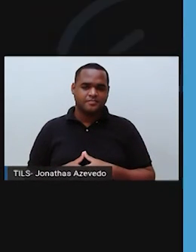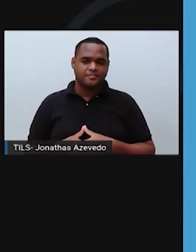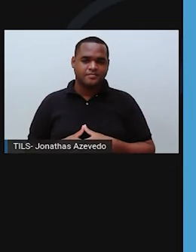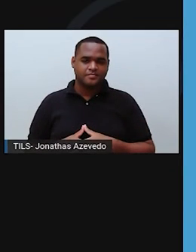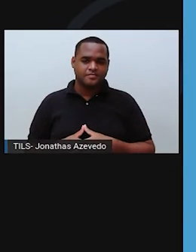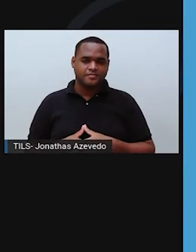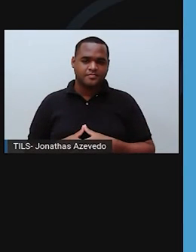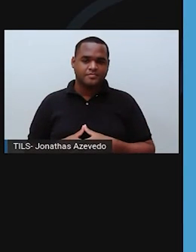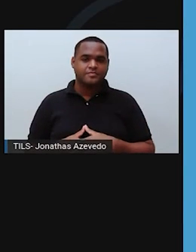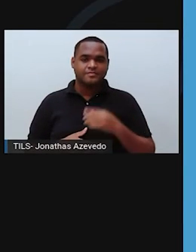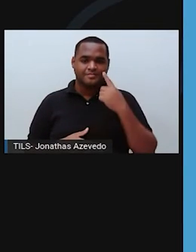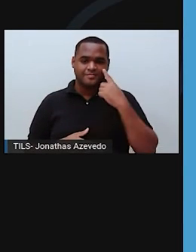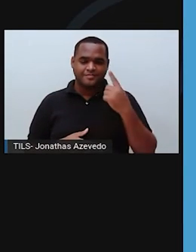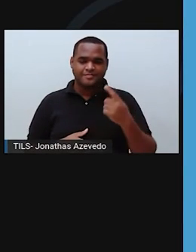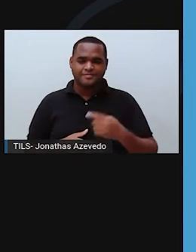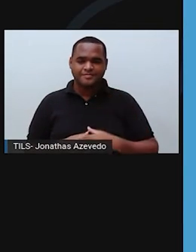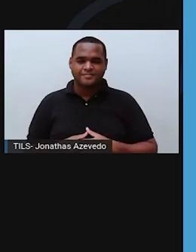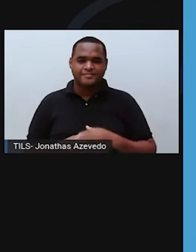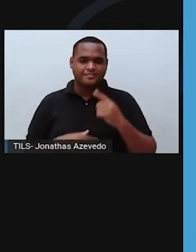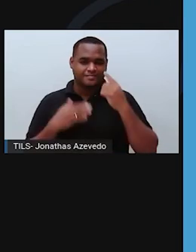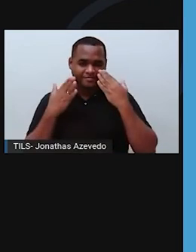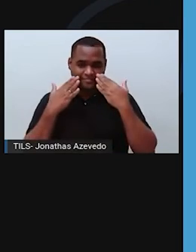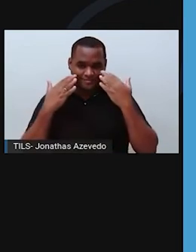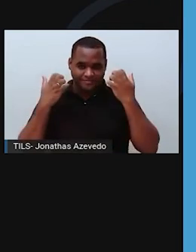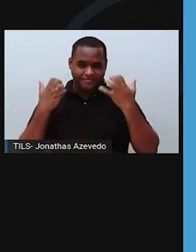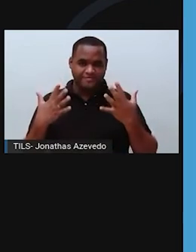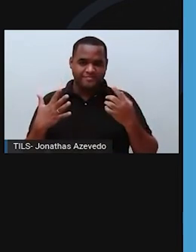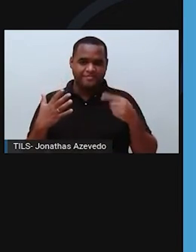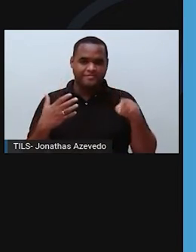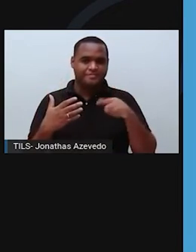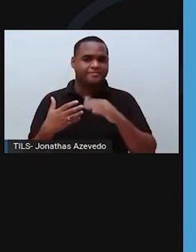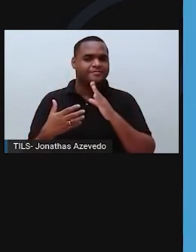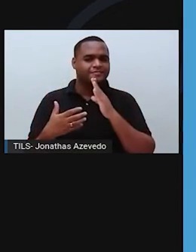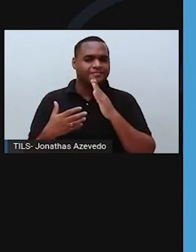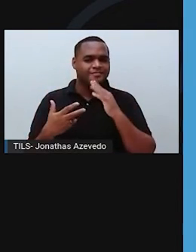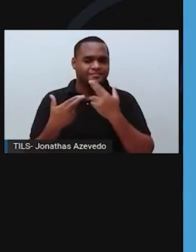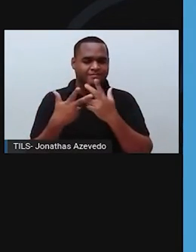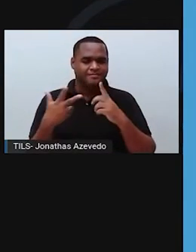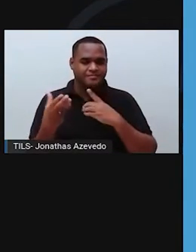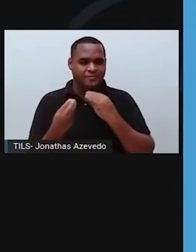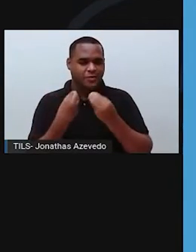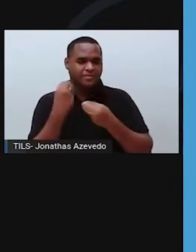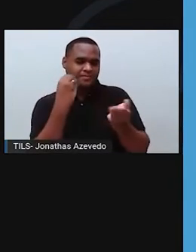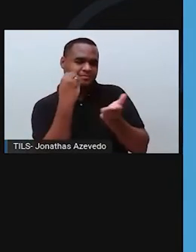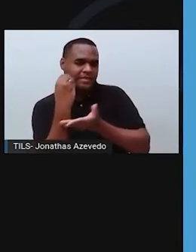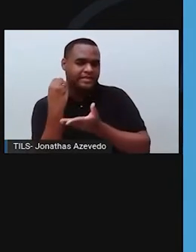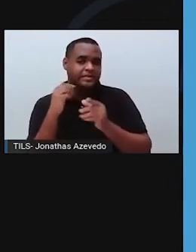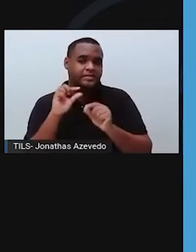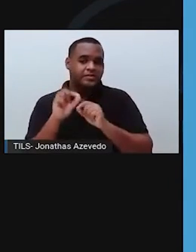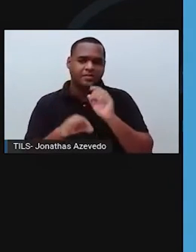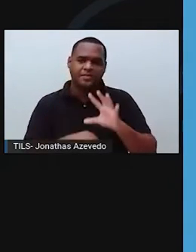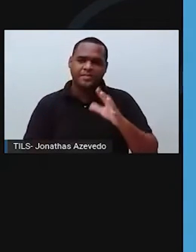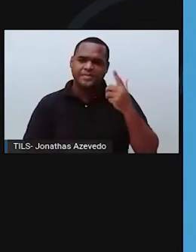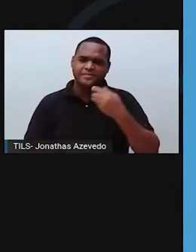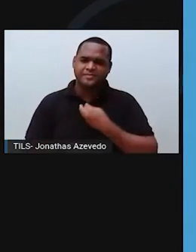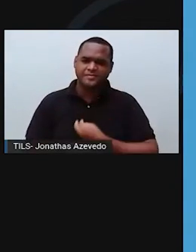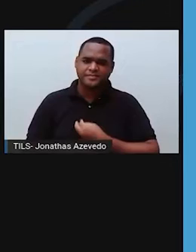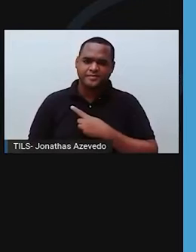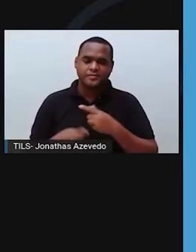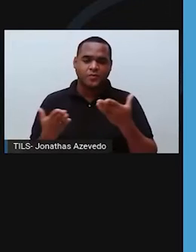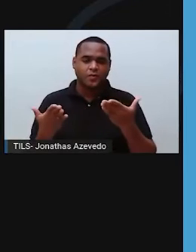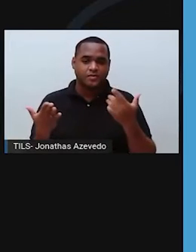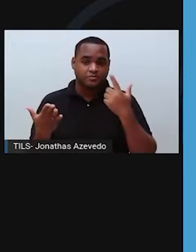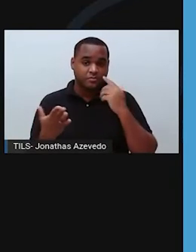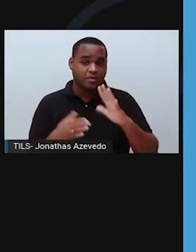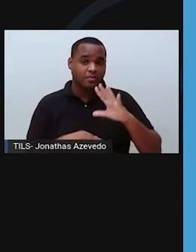sua pegada mais leve, apresenta... Conheça as causas do desmatamento da Amazônia e saiba como combatê-lo. O desmatamento